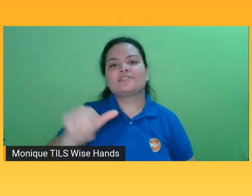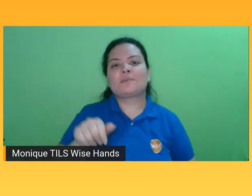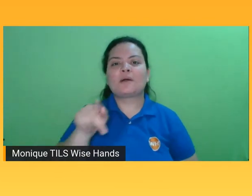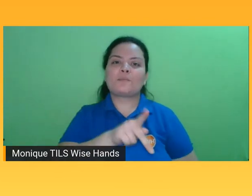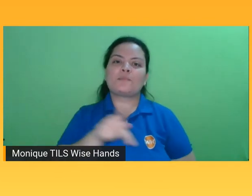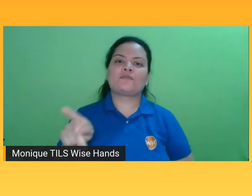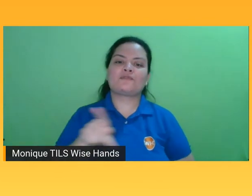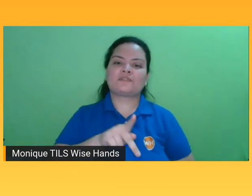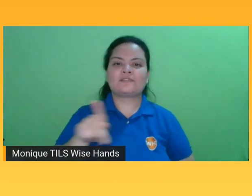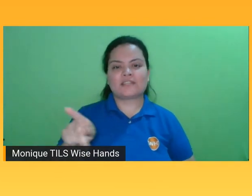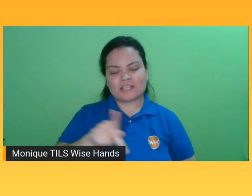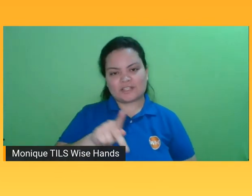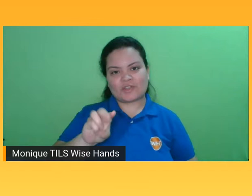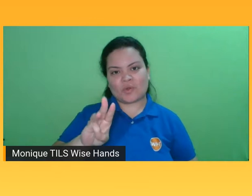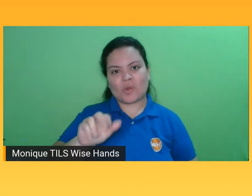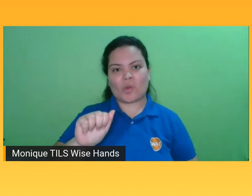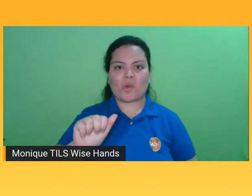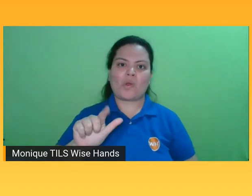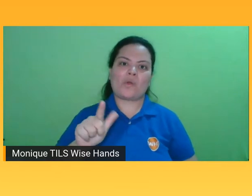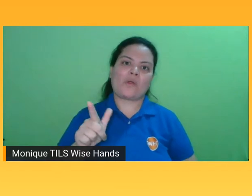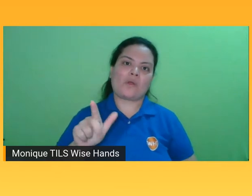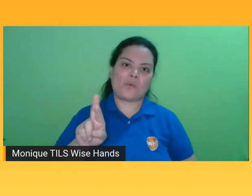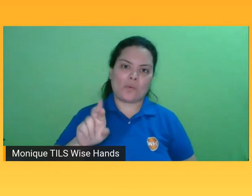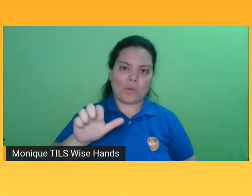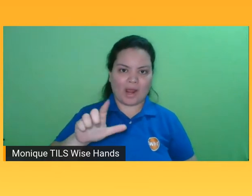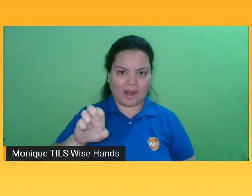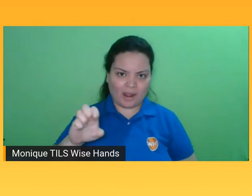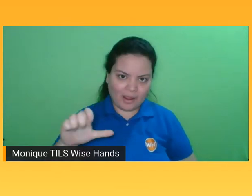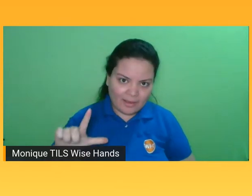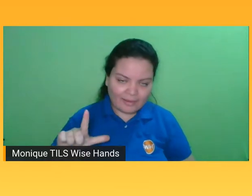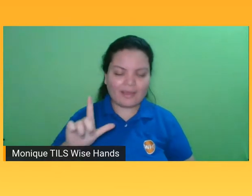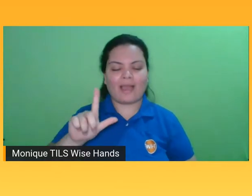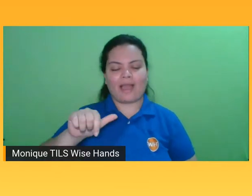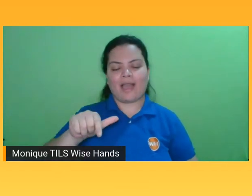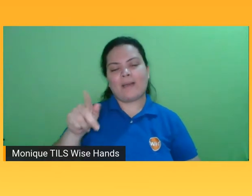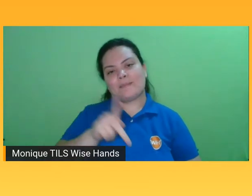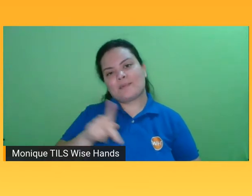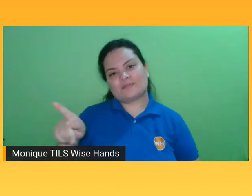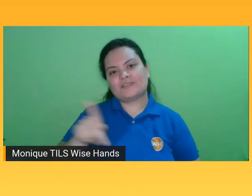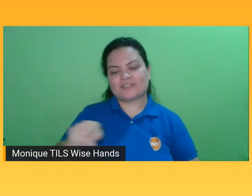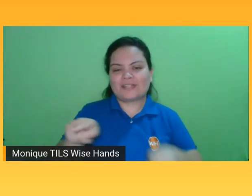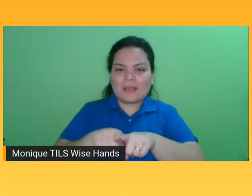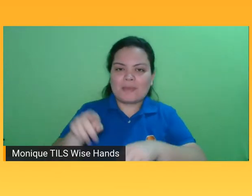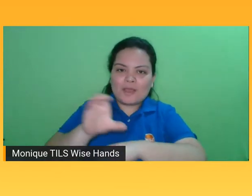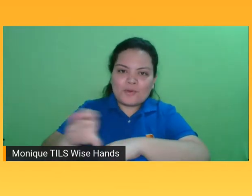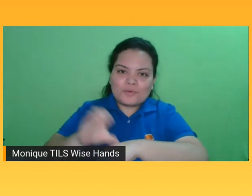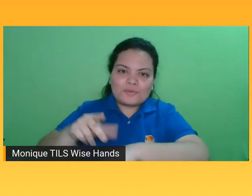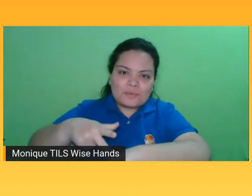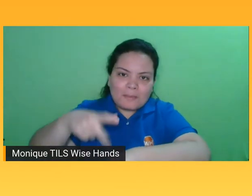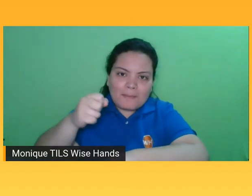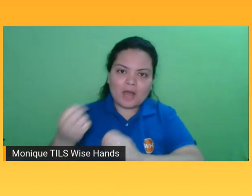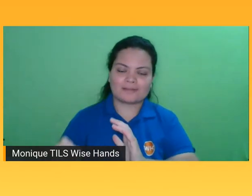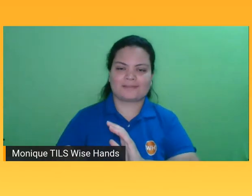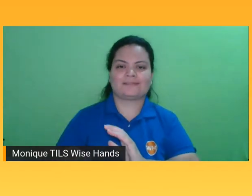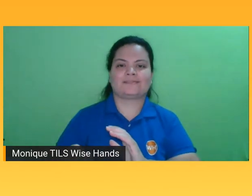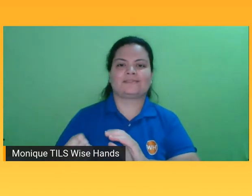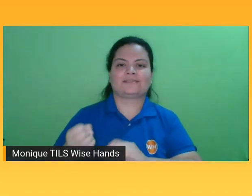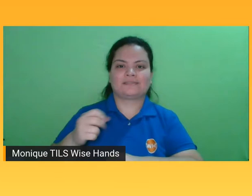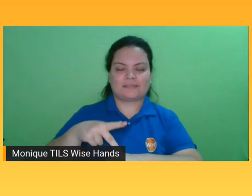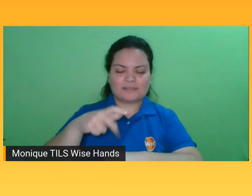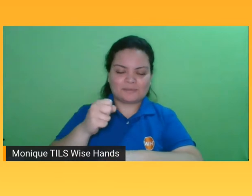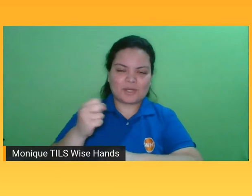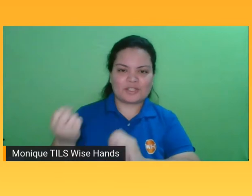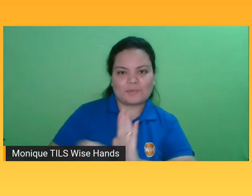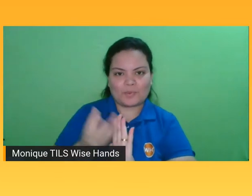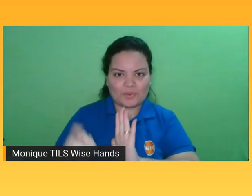Wanner, que é também professor do curso de pós-graduação em produção editorial. Eu volto ao final para a gente